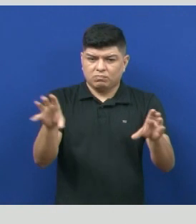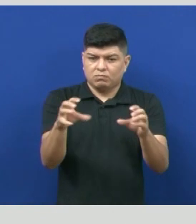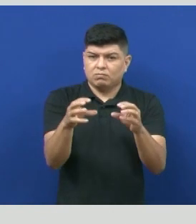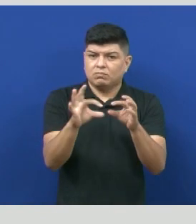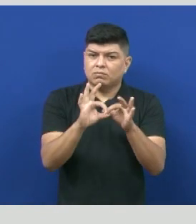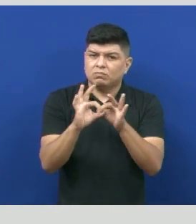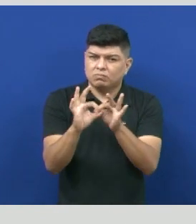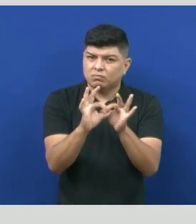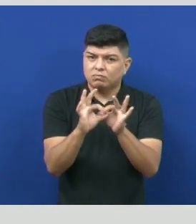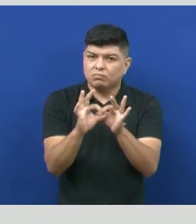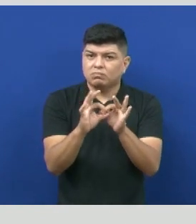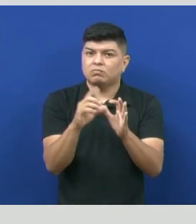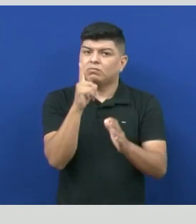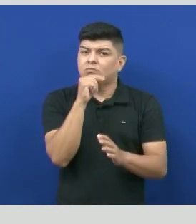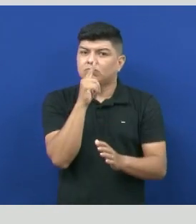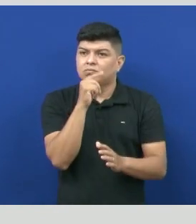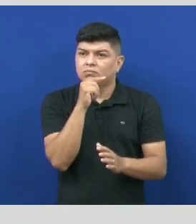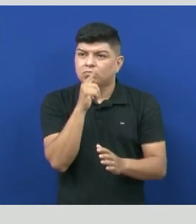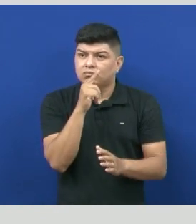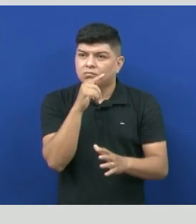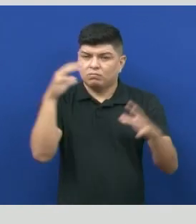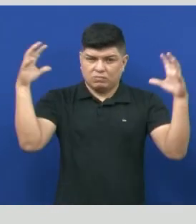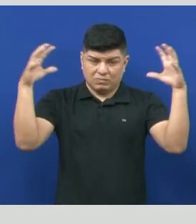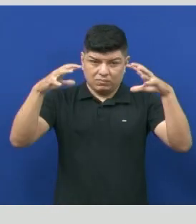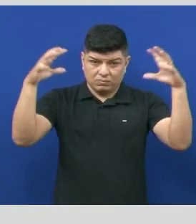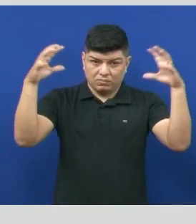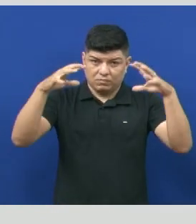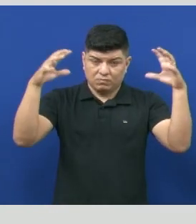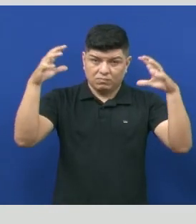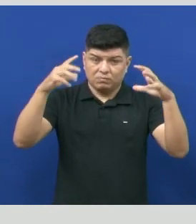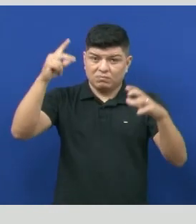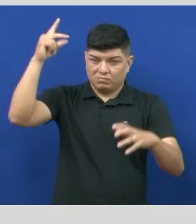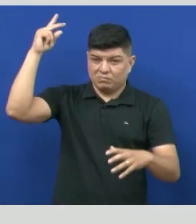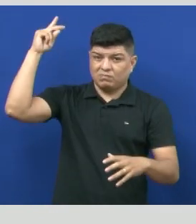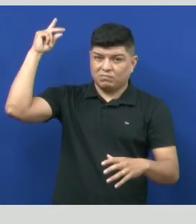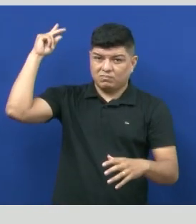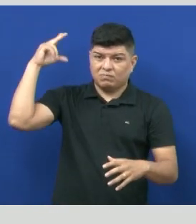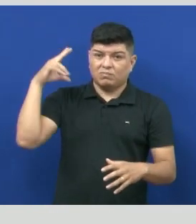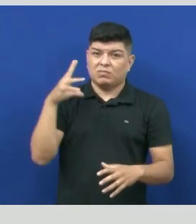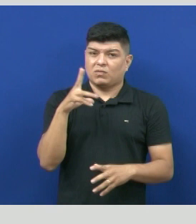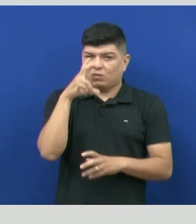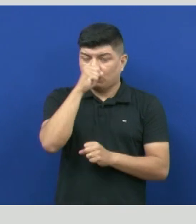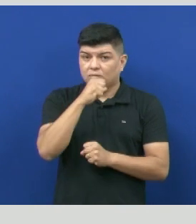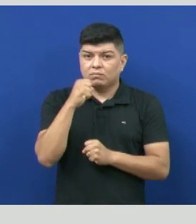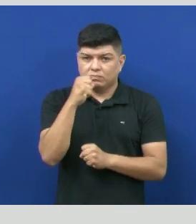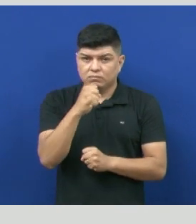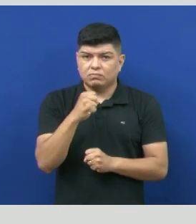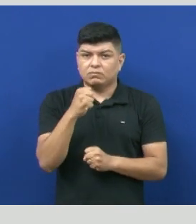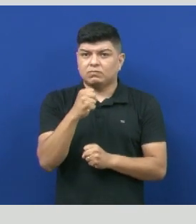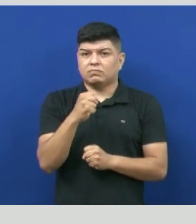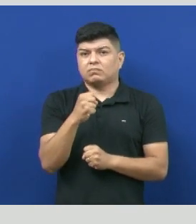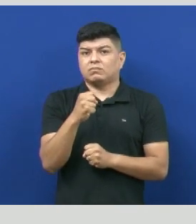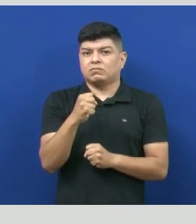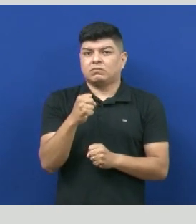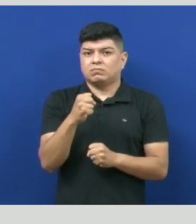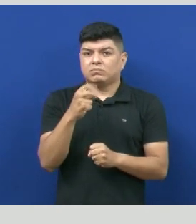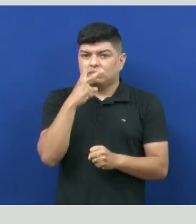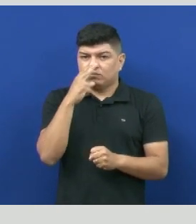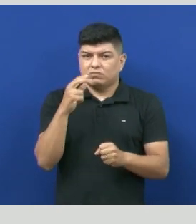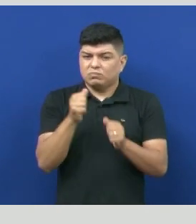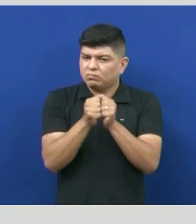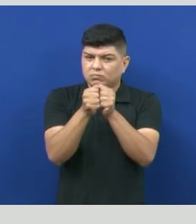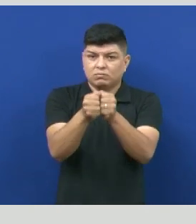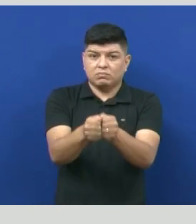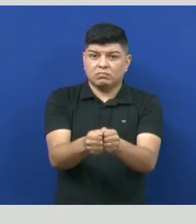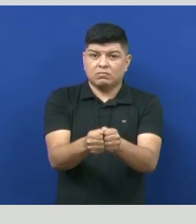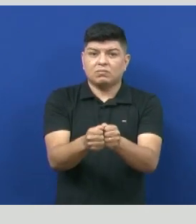pela água, né? Pelas chuvas que tinham na época, eram bem intensas, né? Carregadas e acumuladas ali, porque